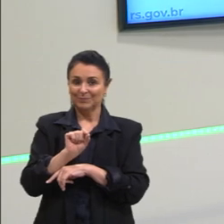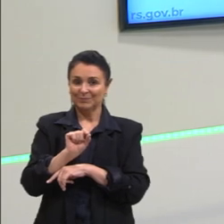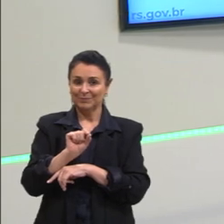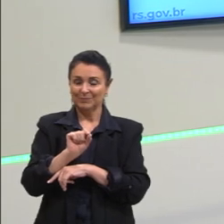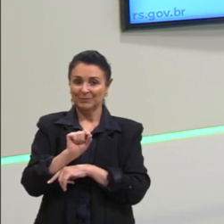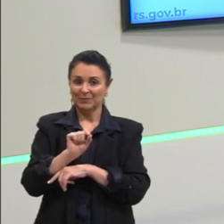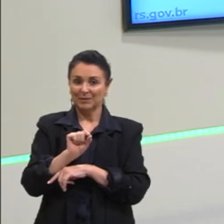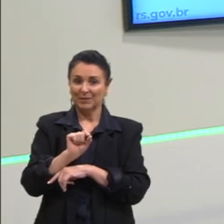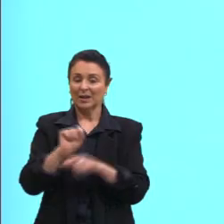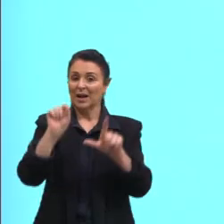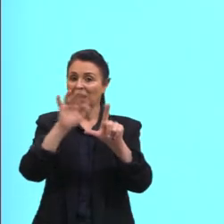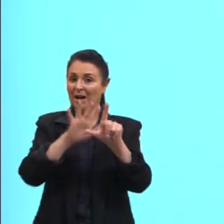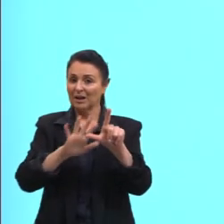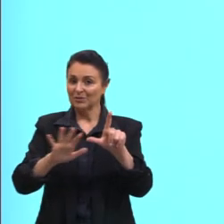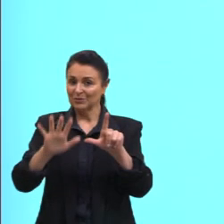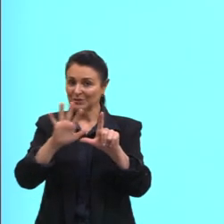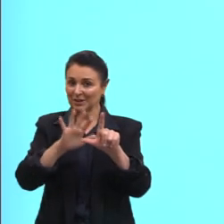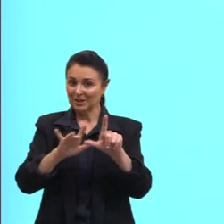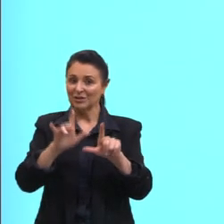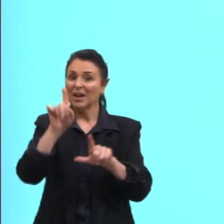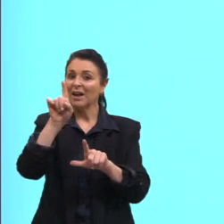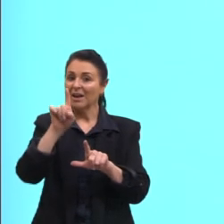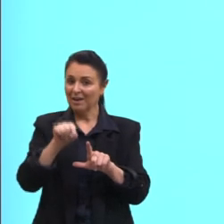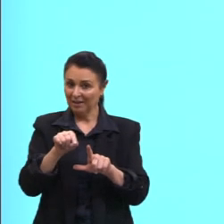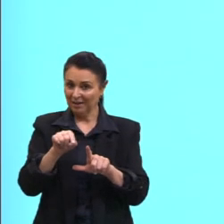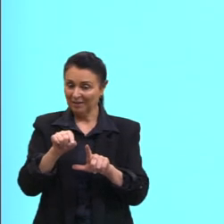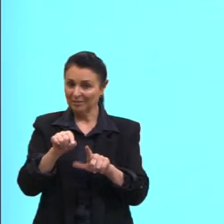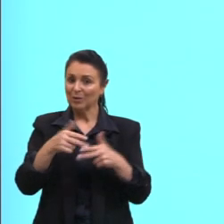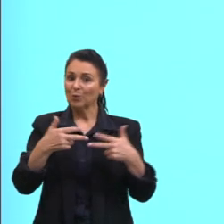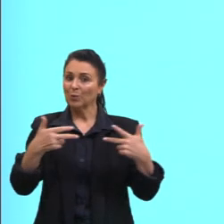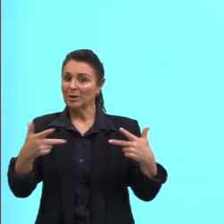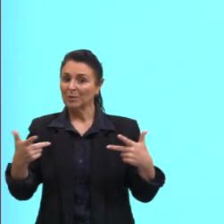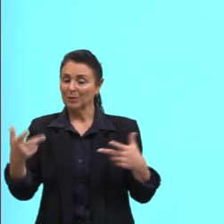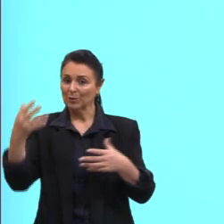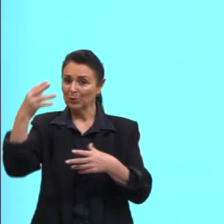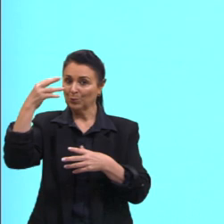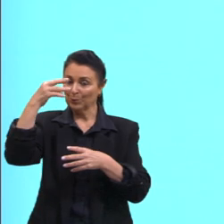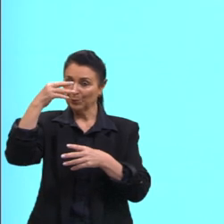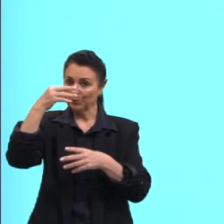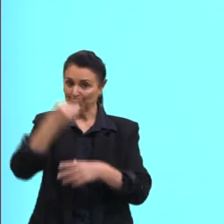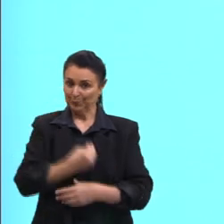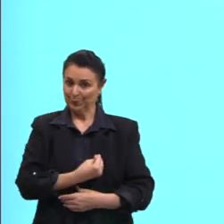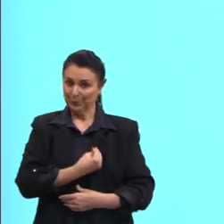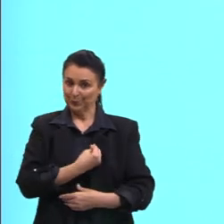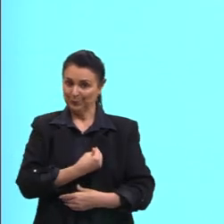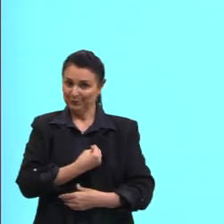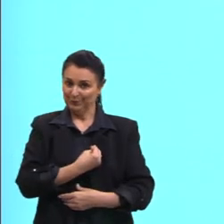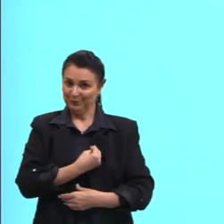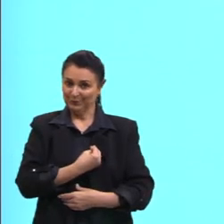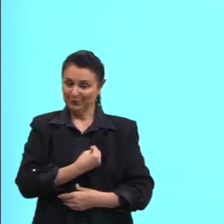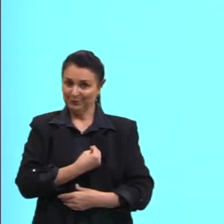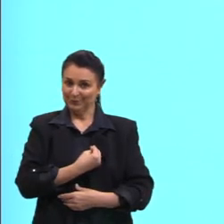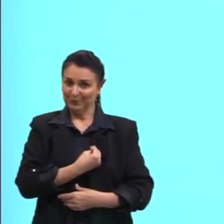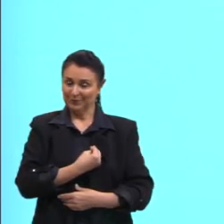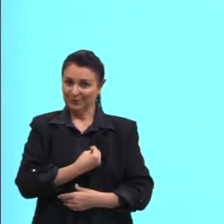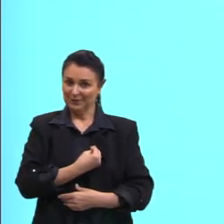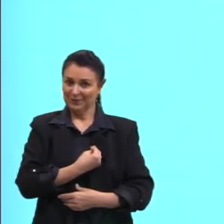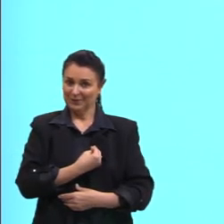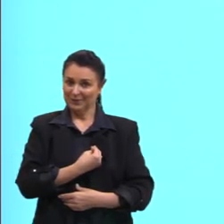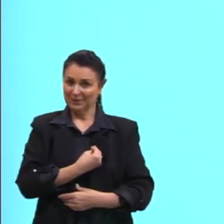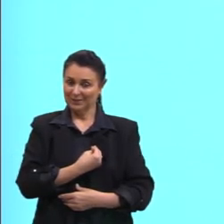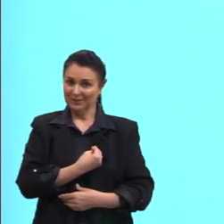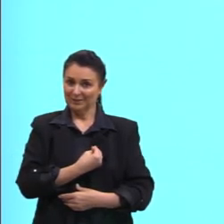a charge é um elemento presente, né, vamos personificar, é uma